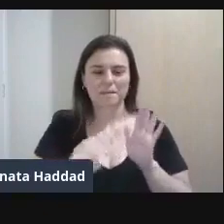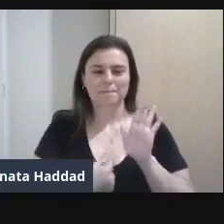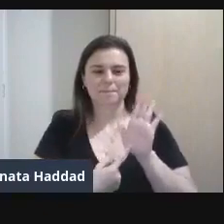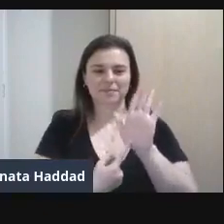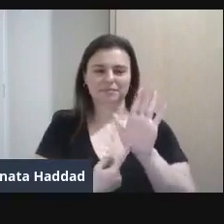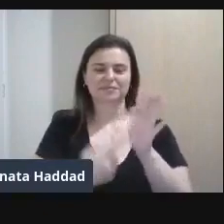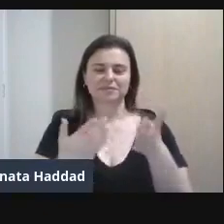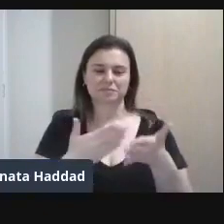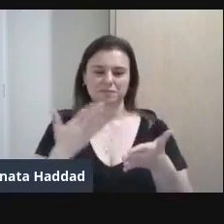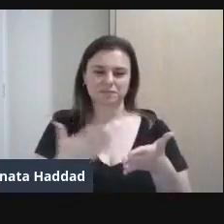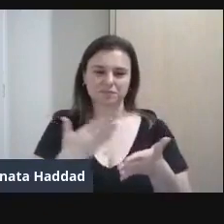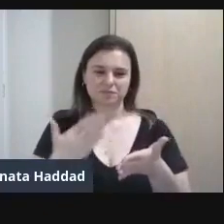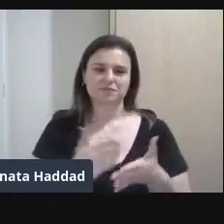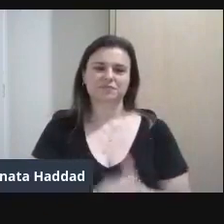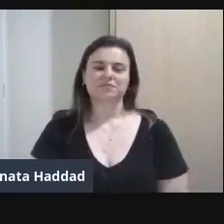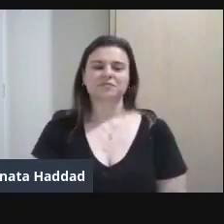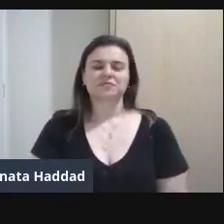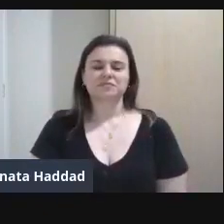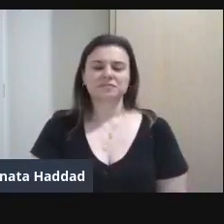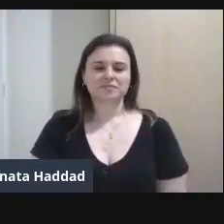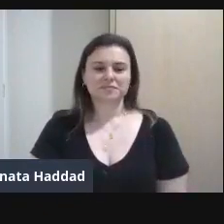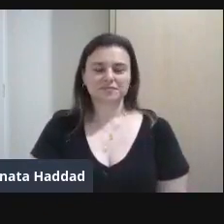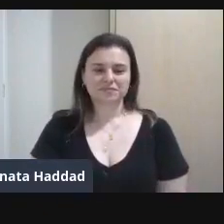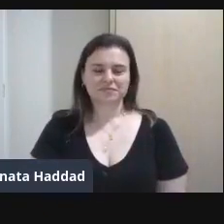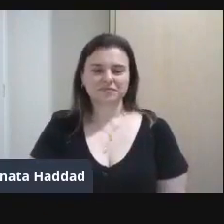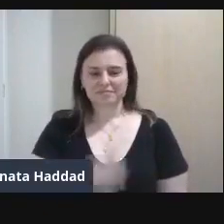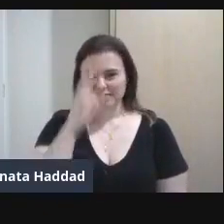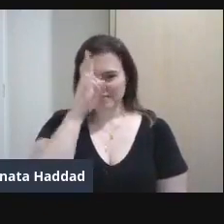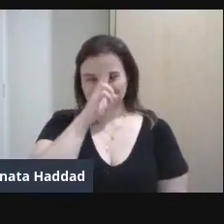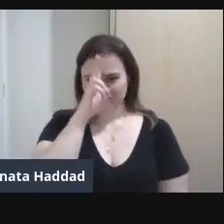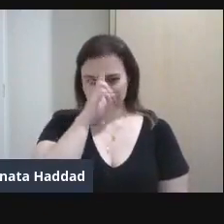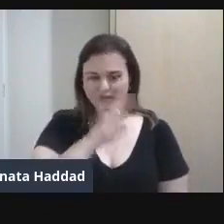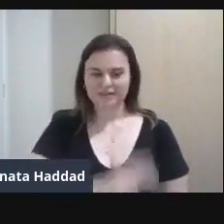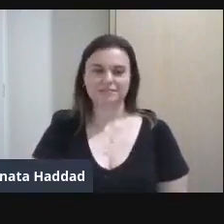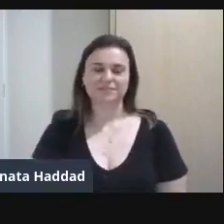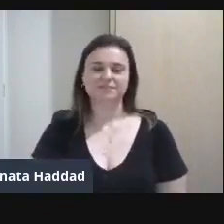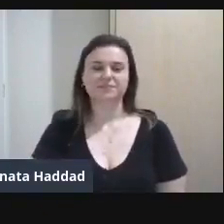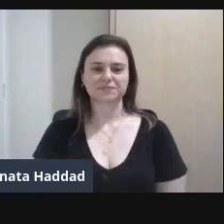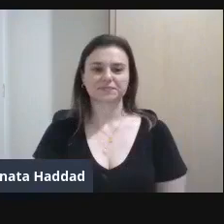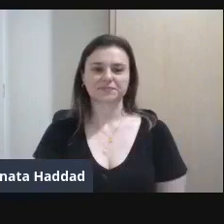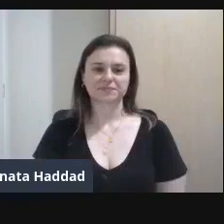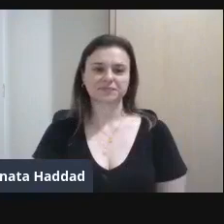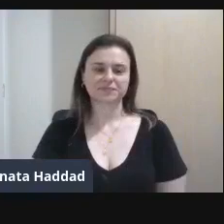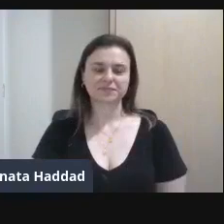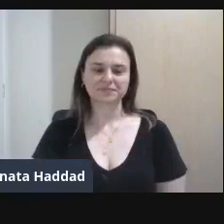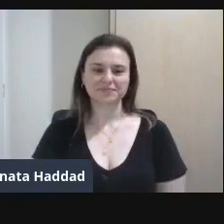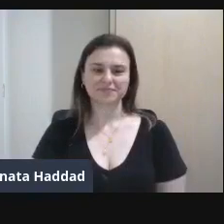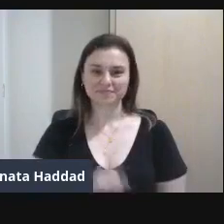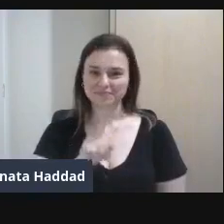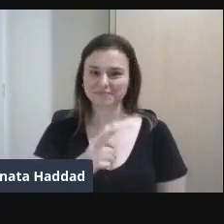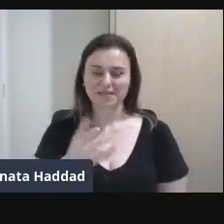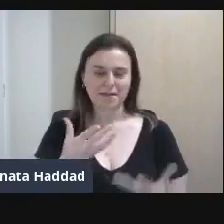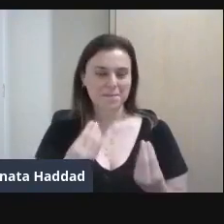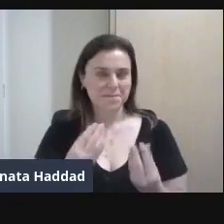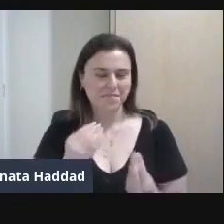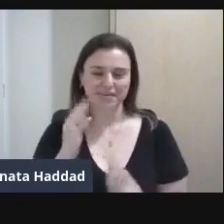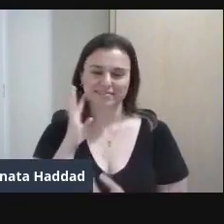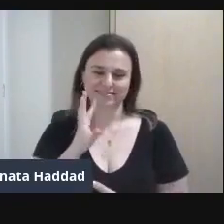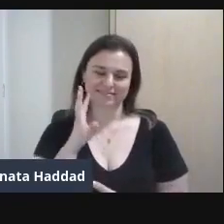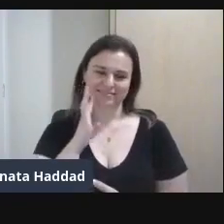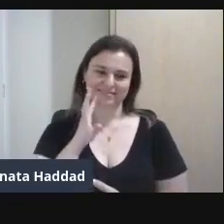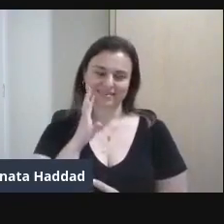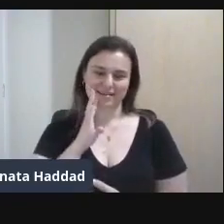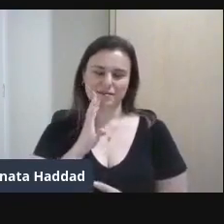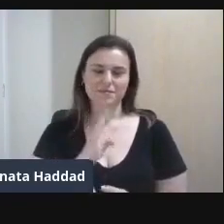Ou melhor Para ilustrar A história Não é demais Marina Colassante